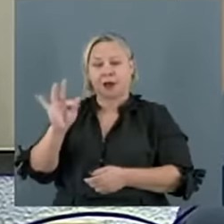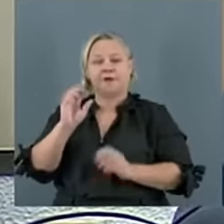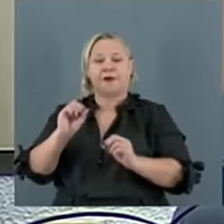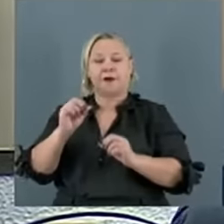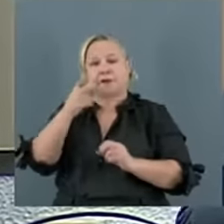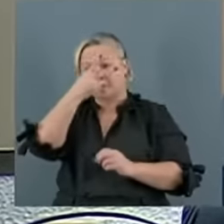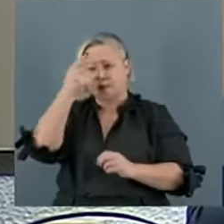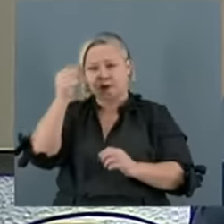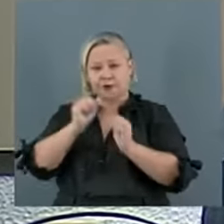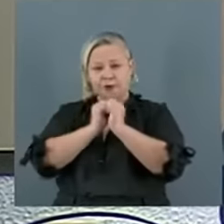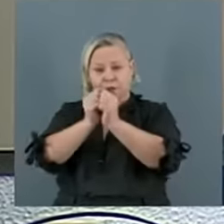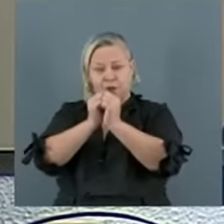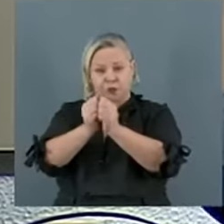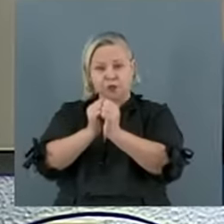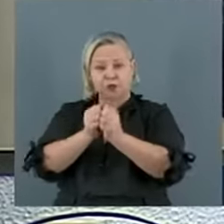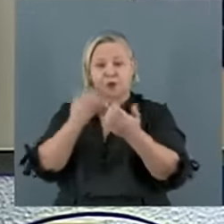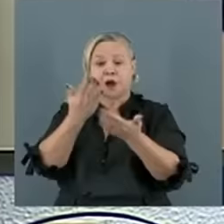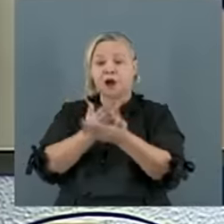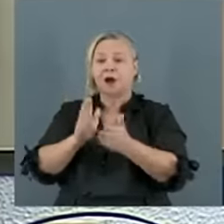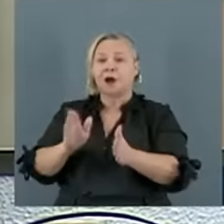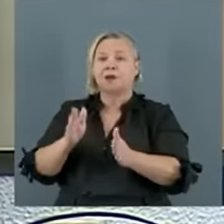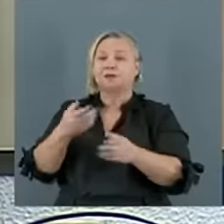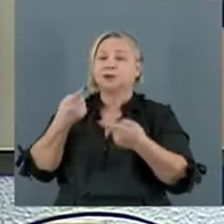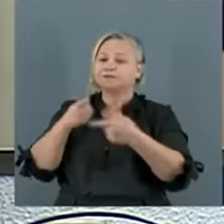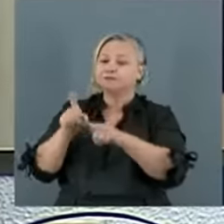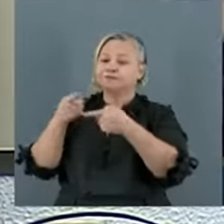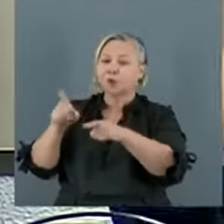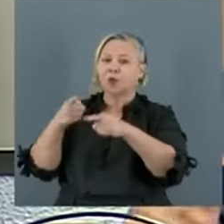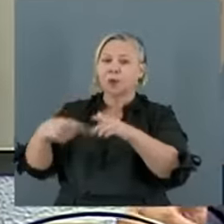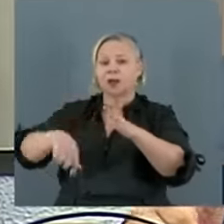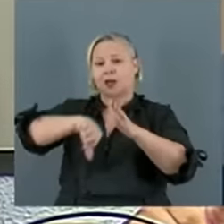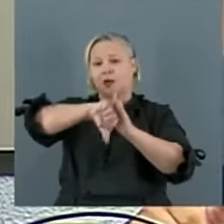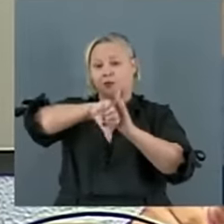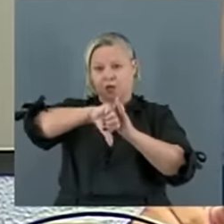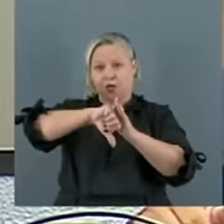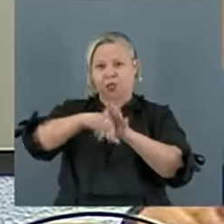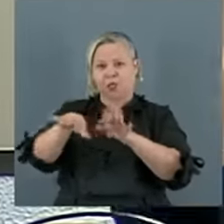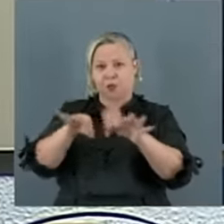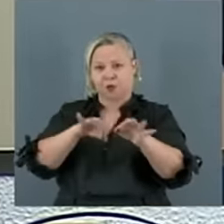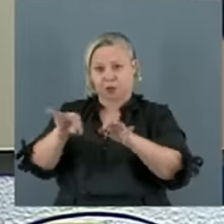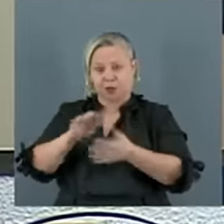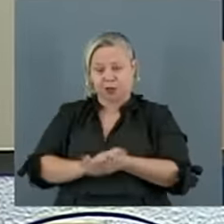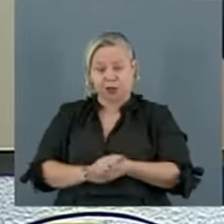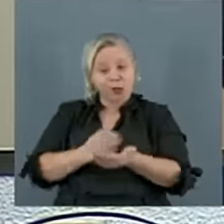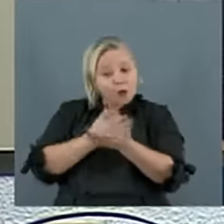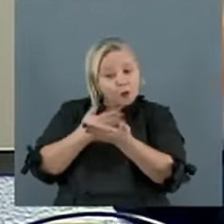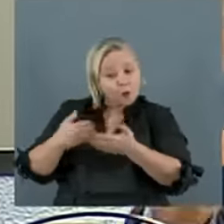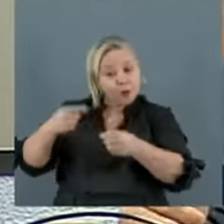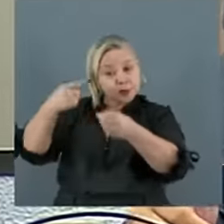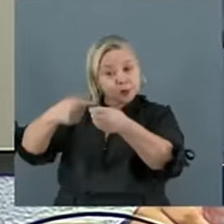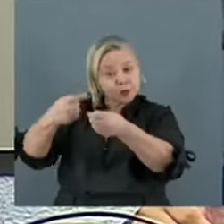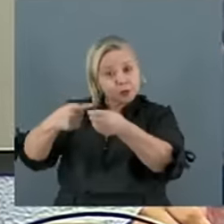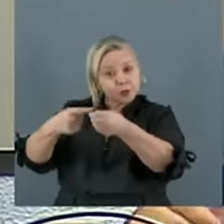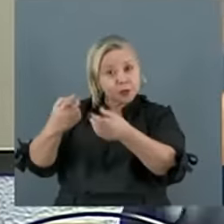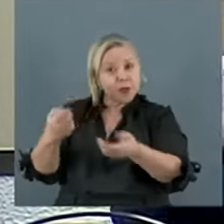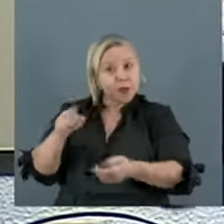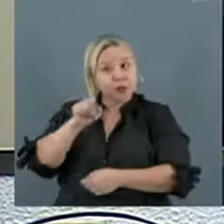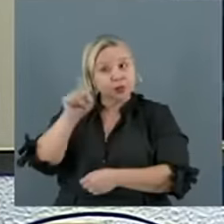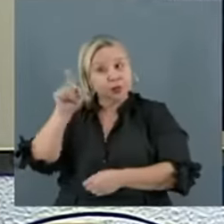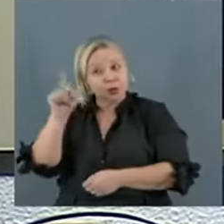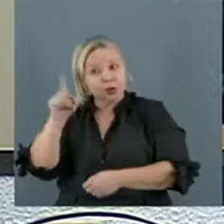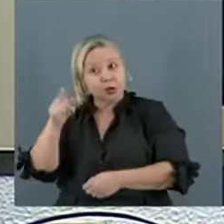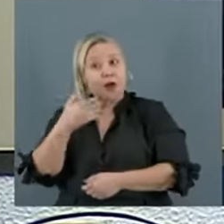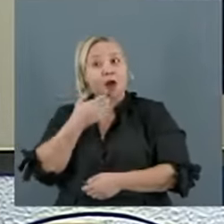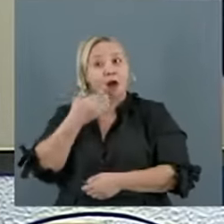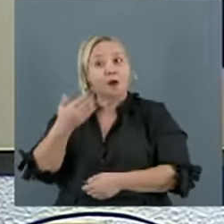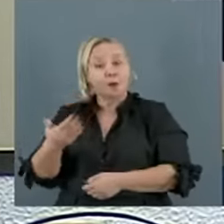poder ajudar a combater o crime organizado. Começamos uma ação da PRF, na cidade de Belfor Rocha, também, a pedido do senhor prefeito. Então,